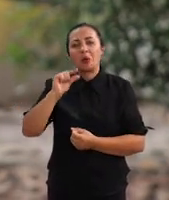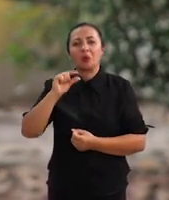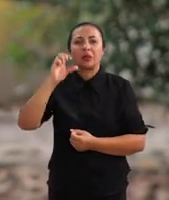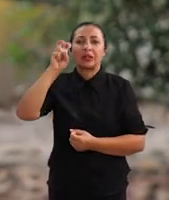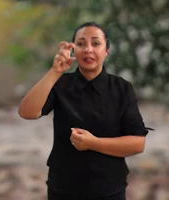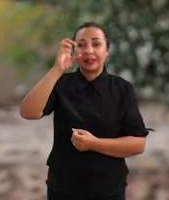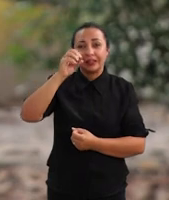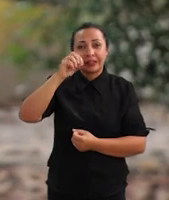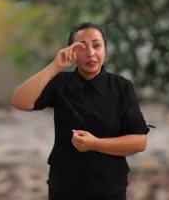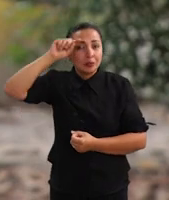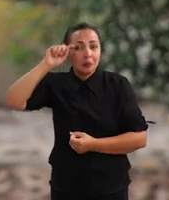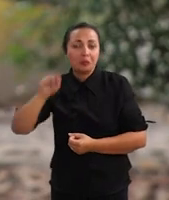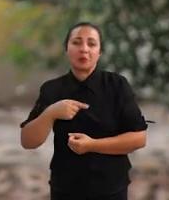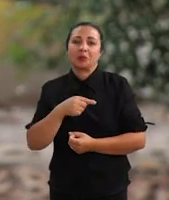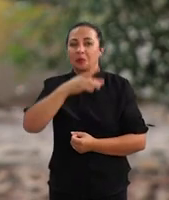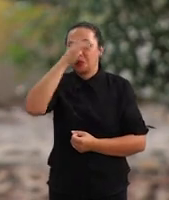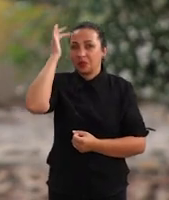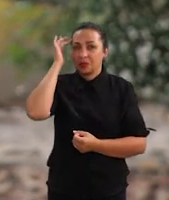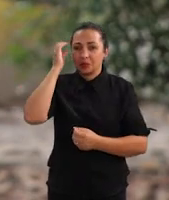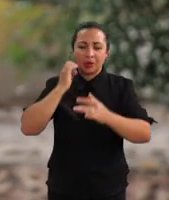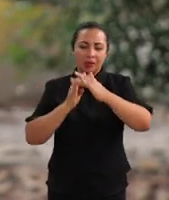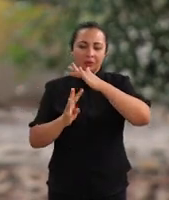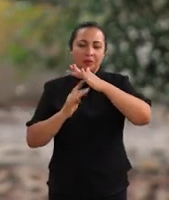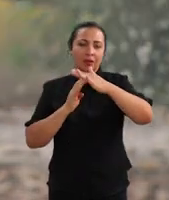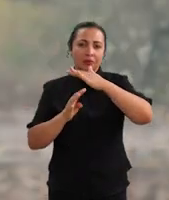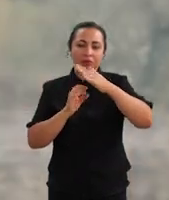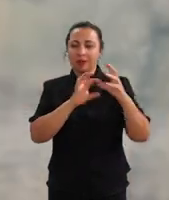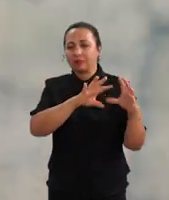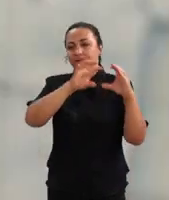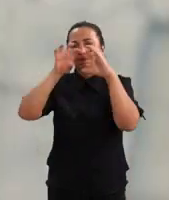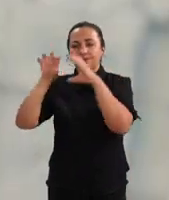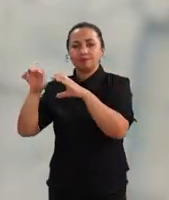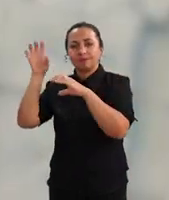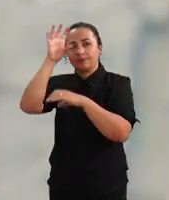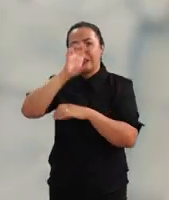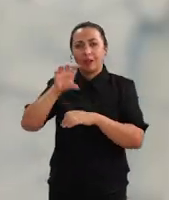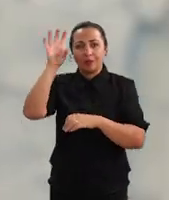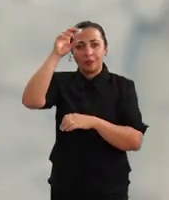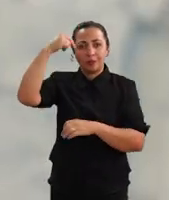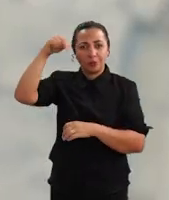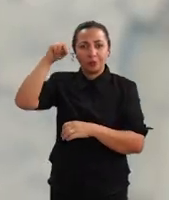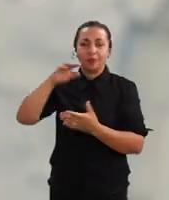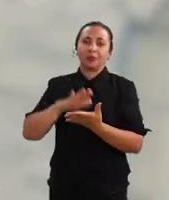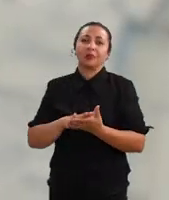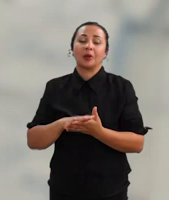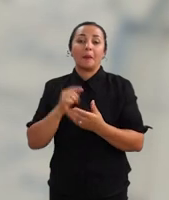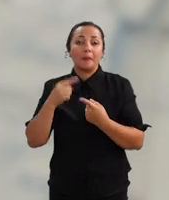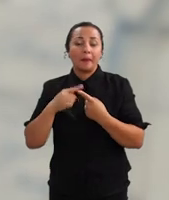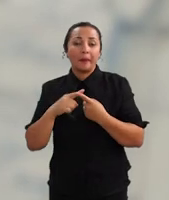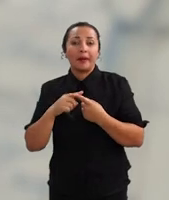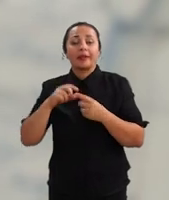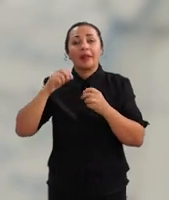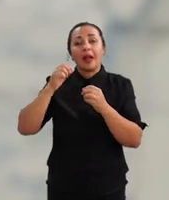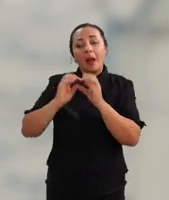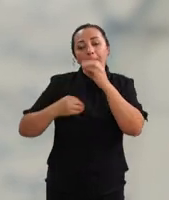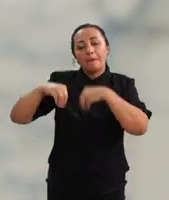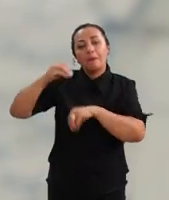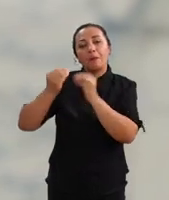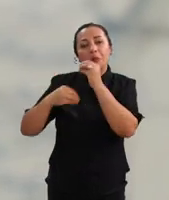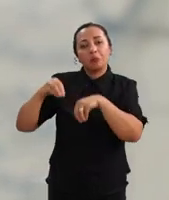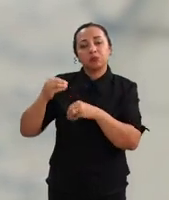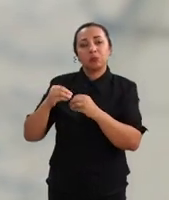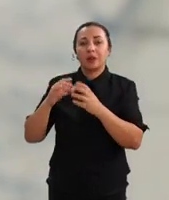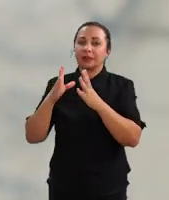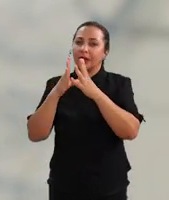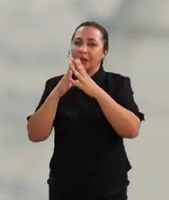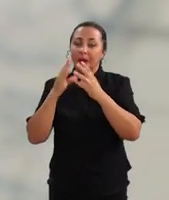nordestinos imigraram para a região norte pelo ciclo da borracha. E isso provocou